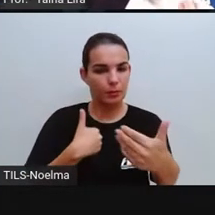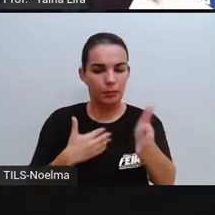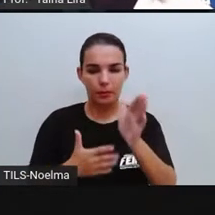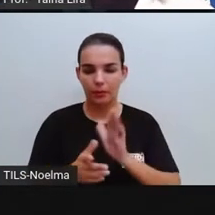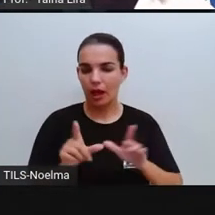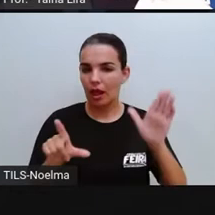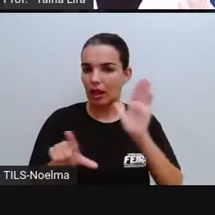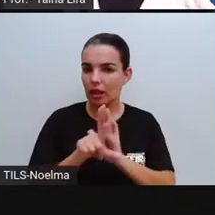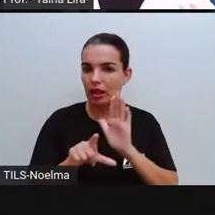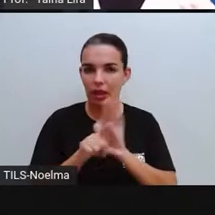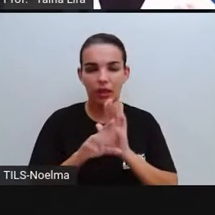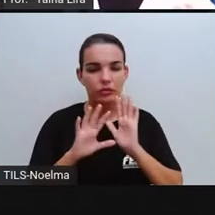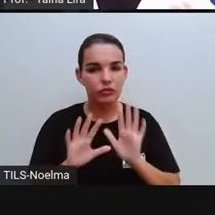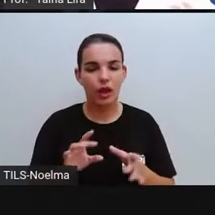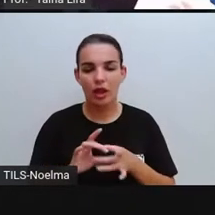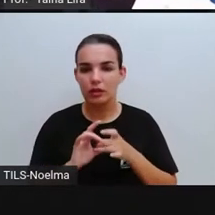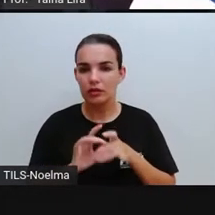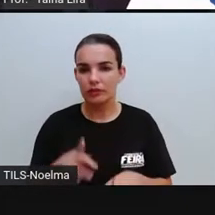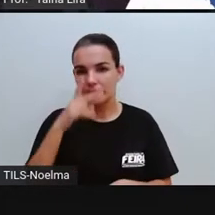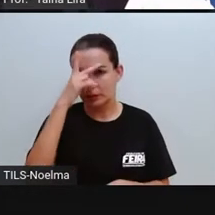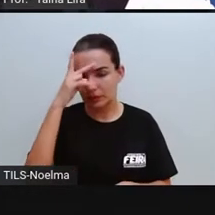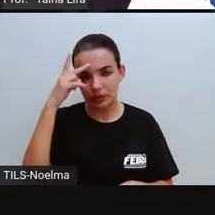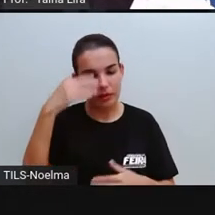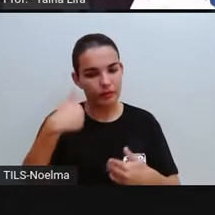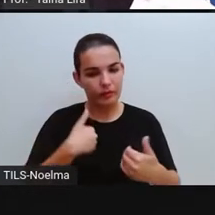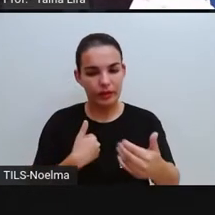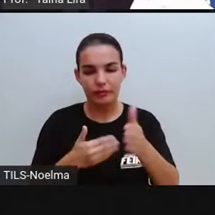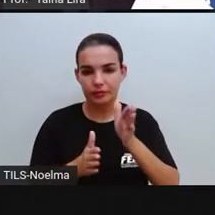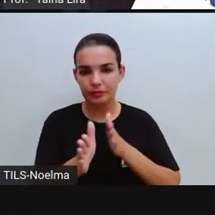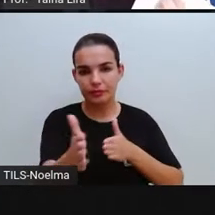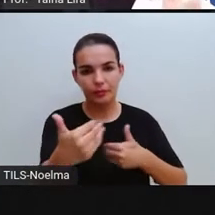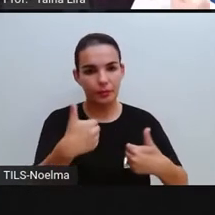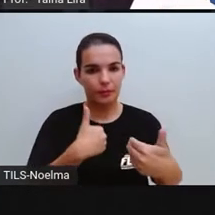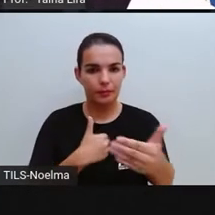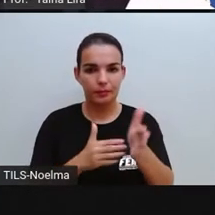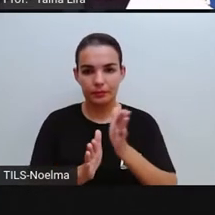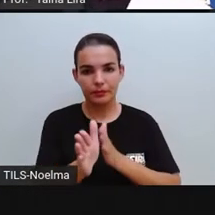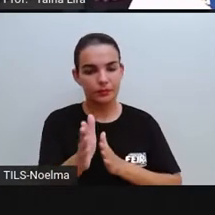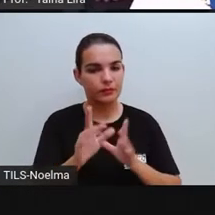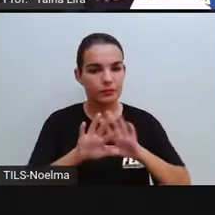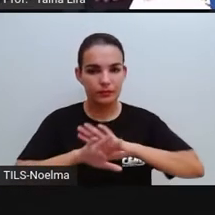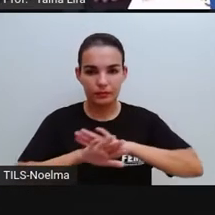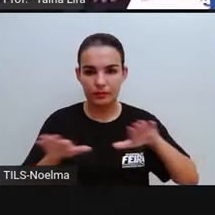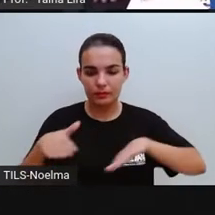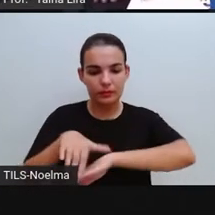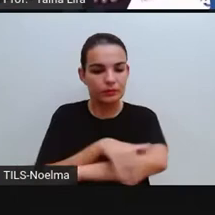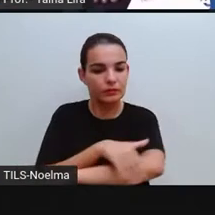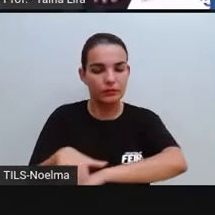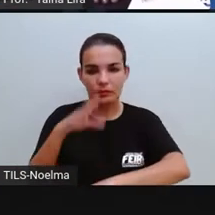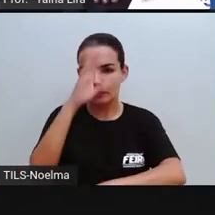E então, a rua é um espaço público, tá?